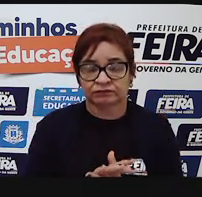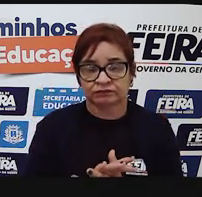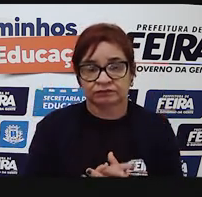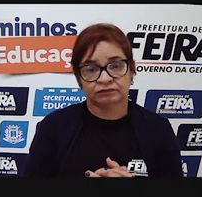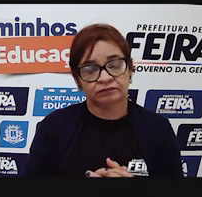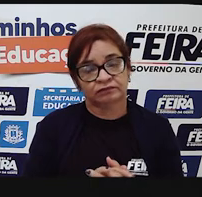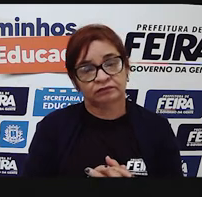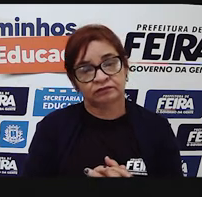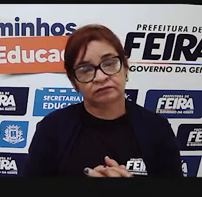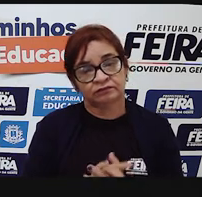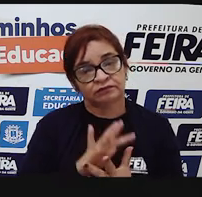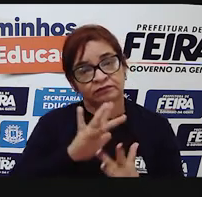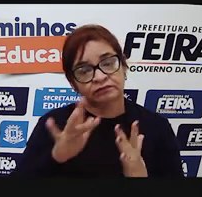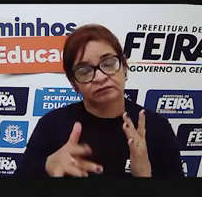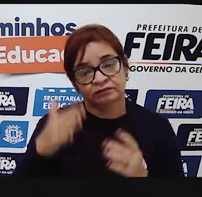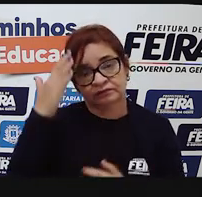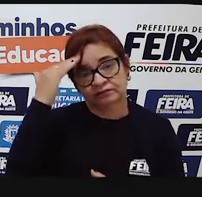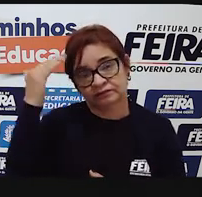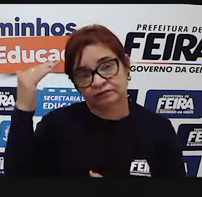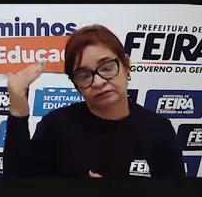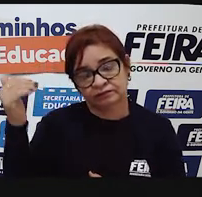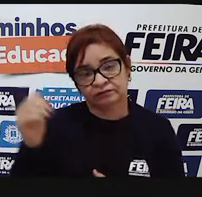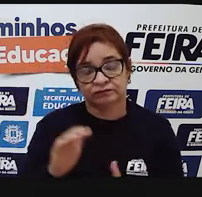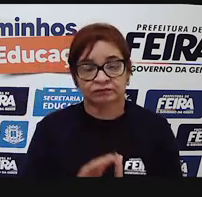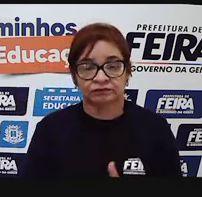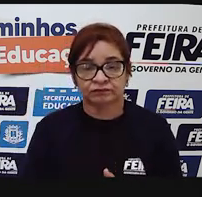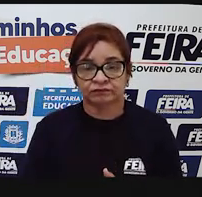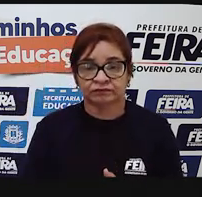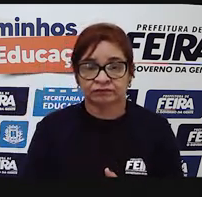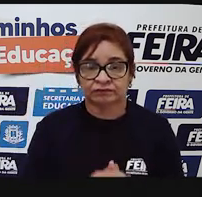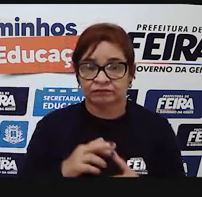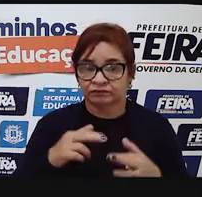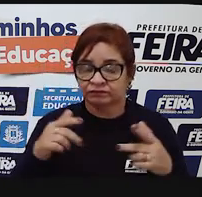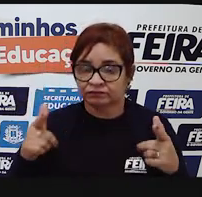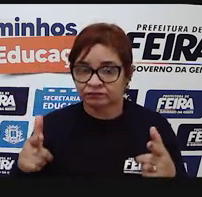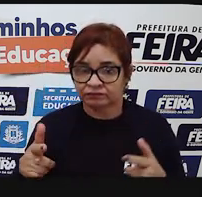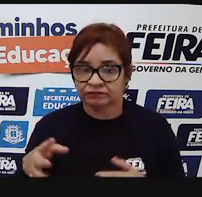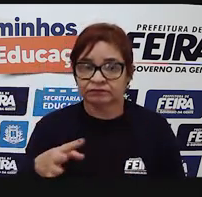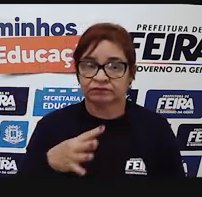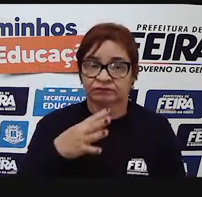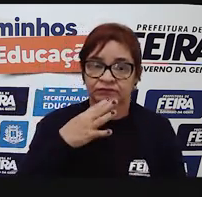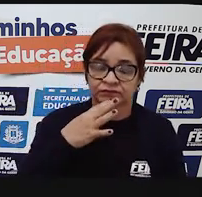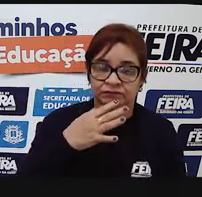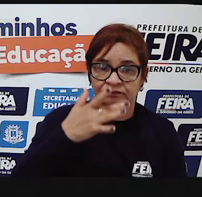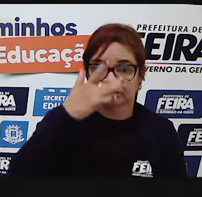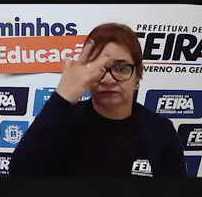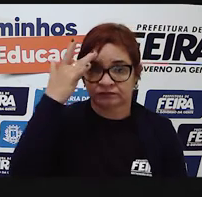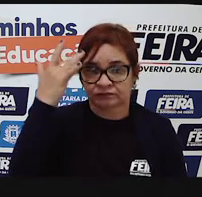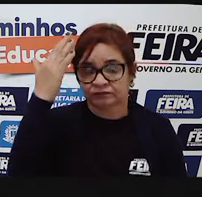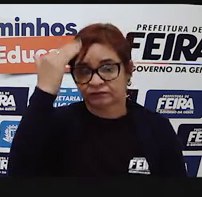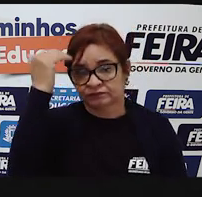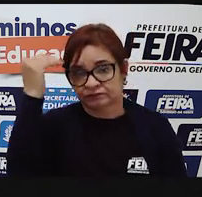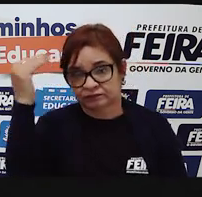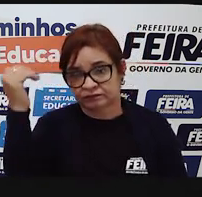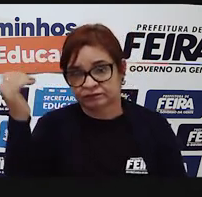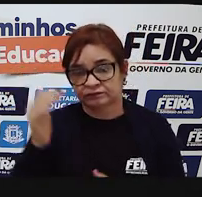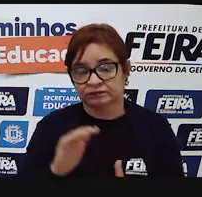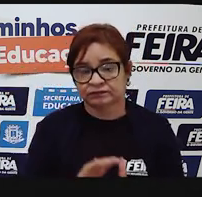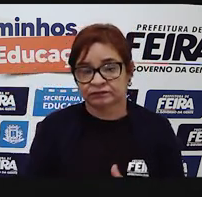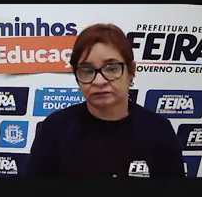de famosos, cenas de novelas ou filmes, personagens públicos, etc. Eu trouxe como exemplo